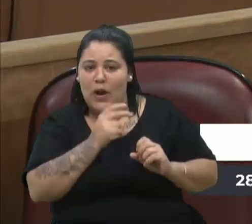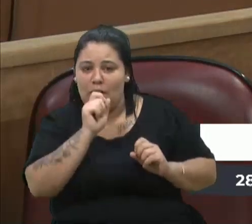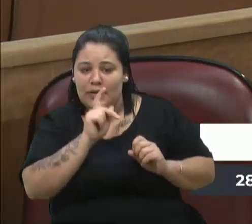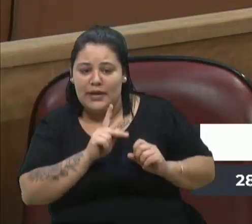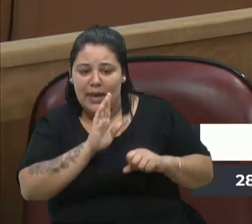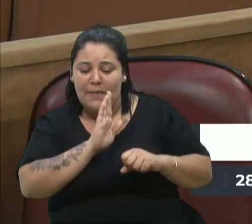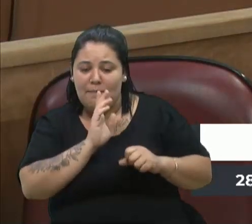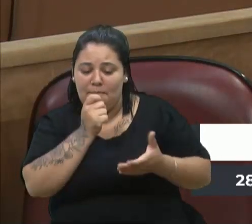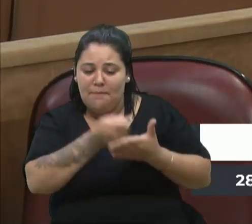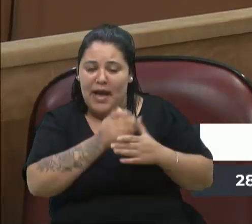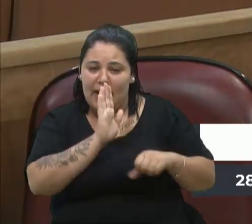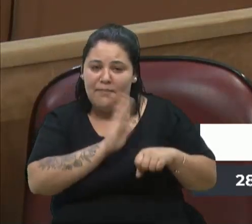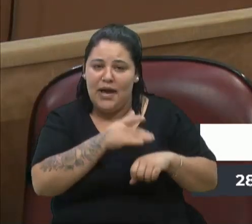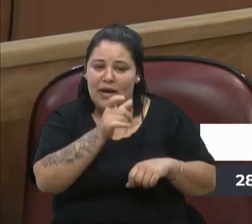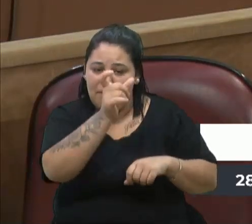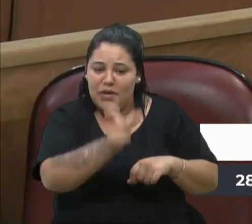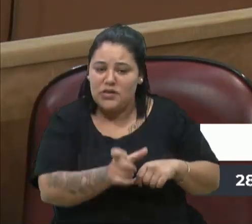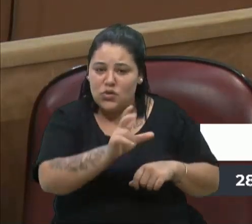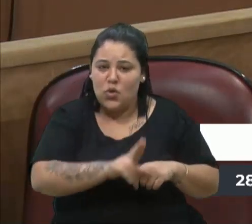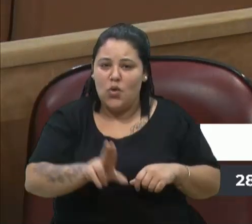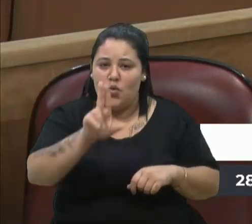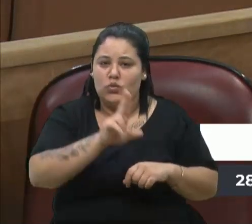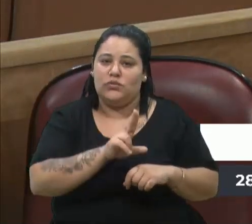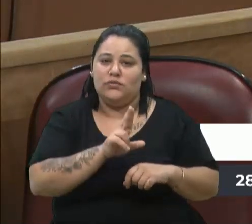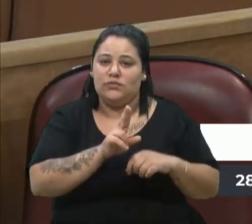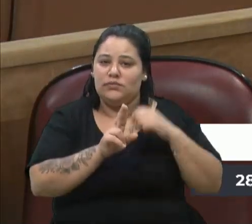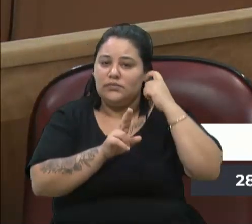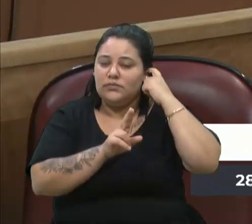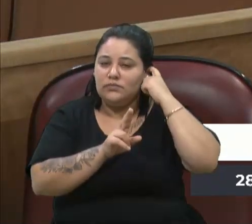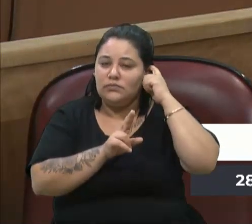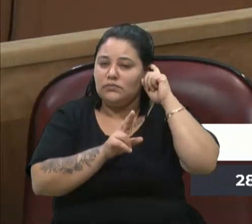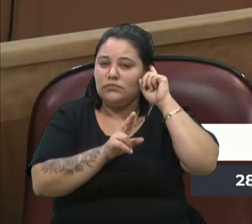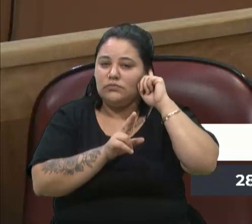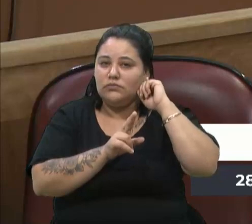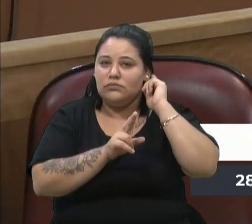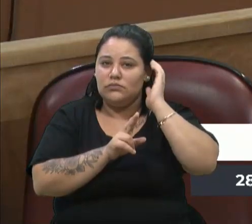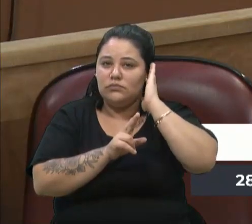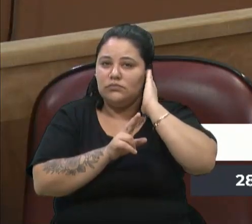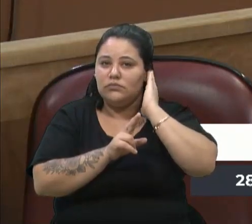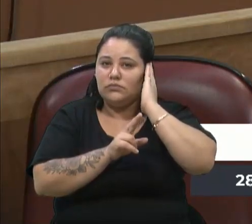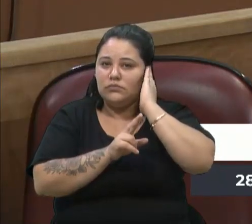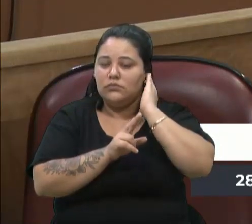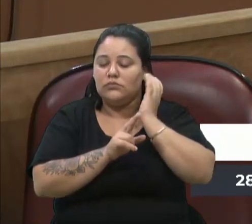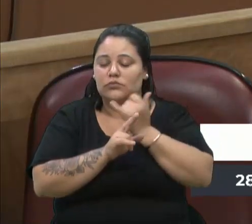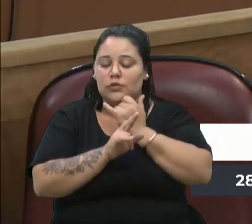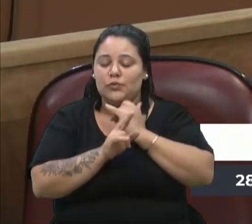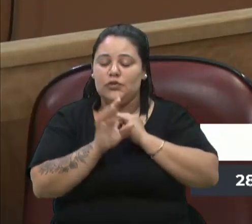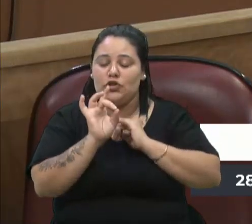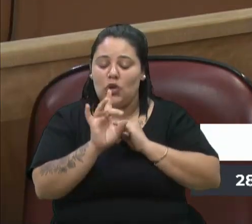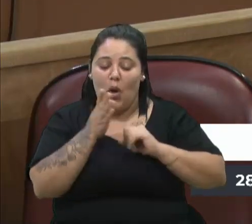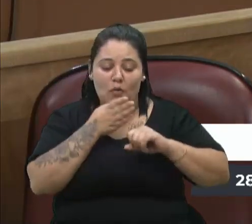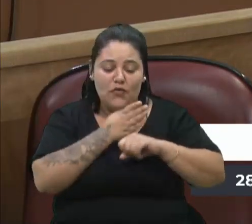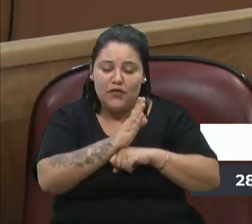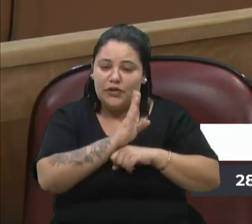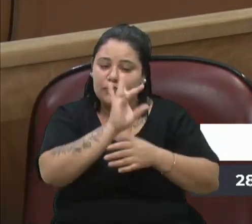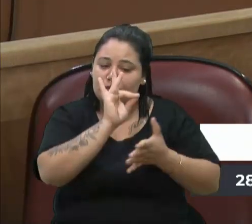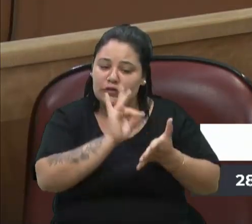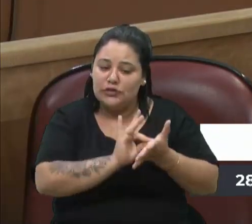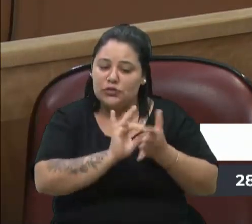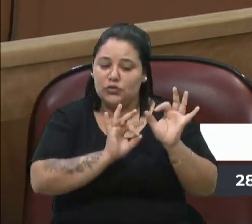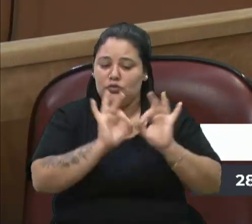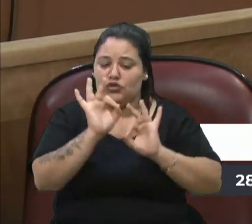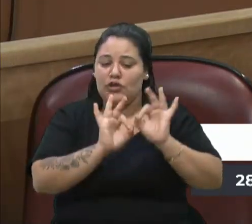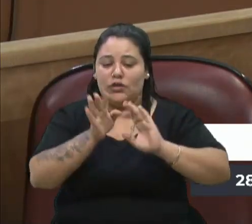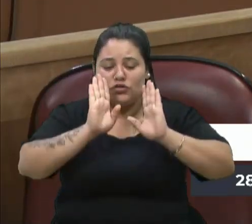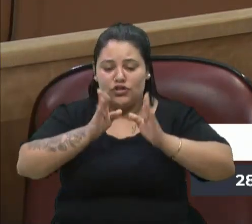usuário. É o usuário. Então, estamos só aprovando uma regulamentação no projeto que já passou para